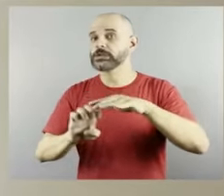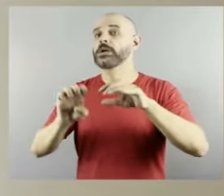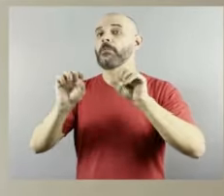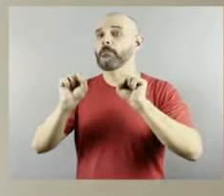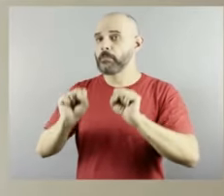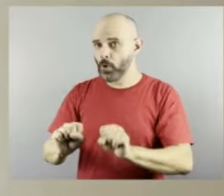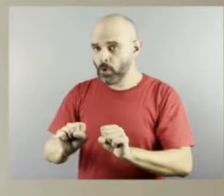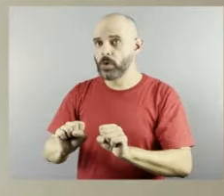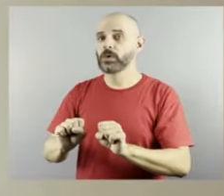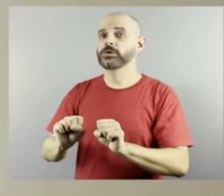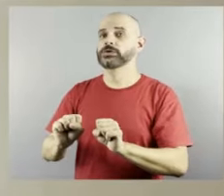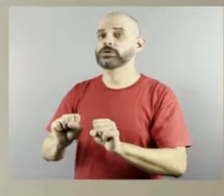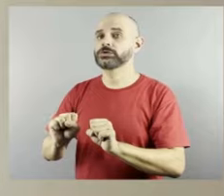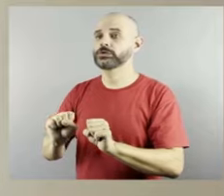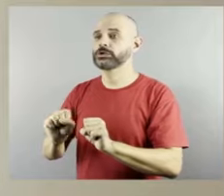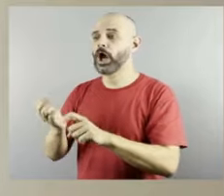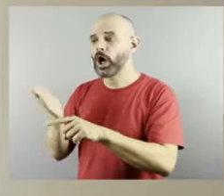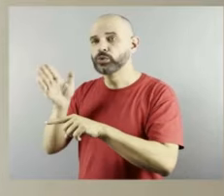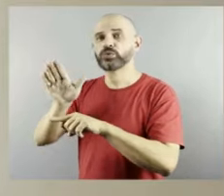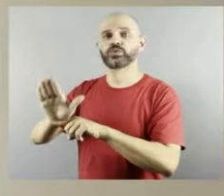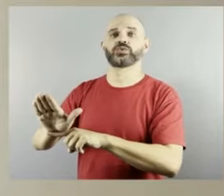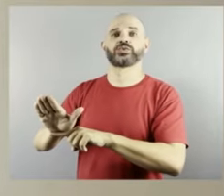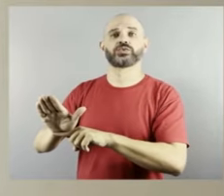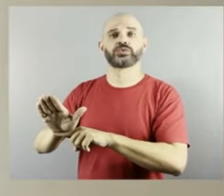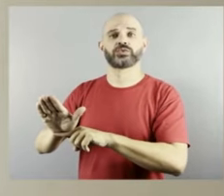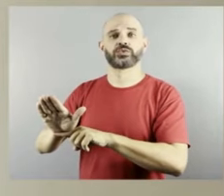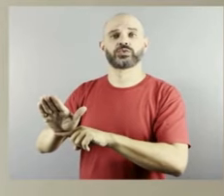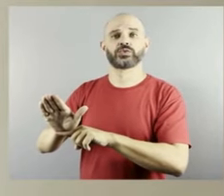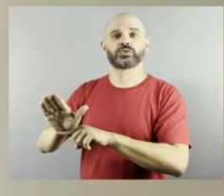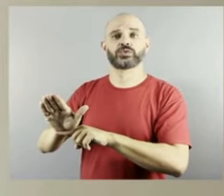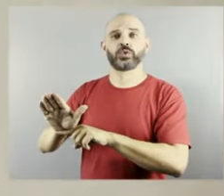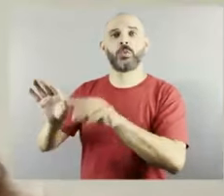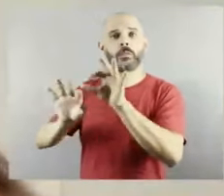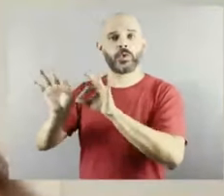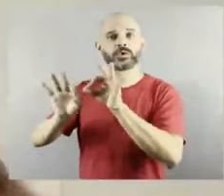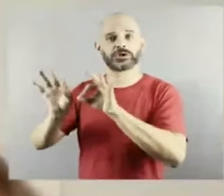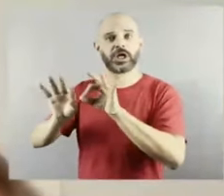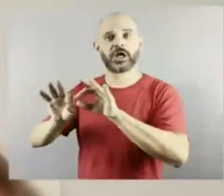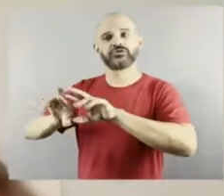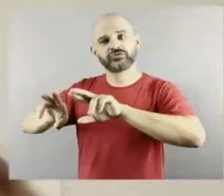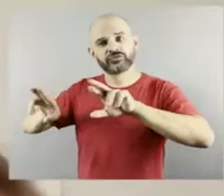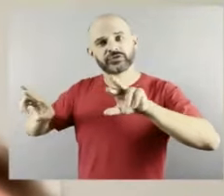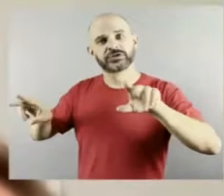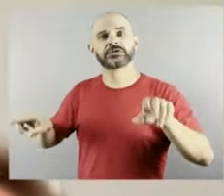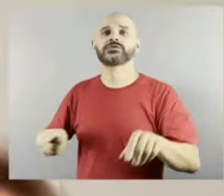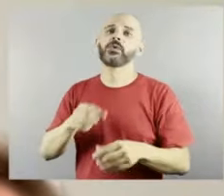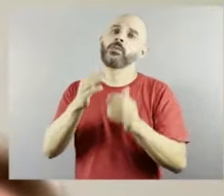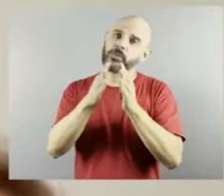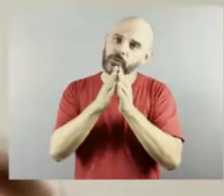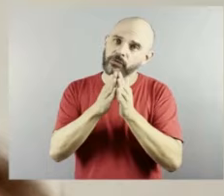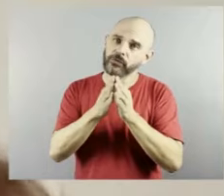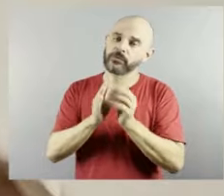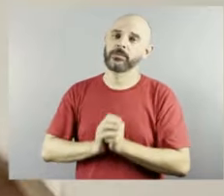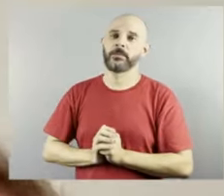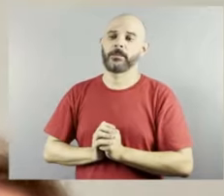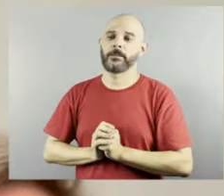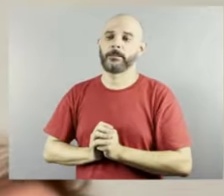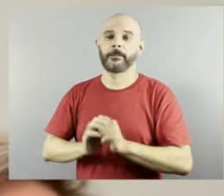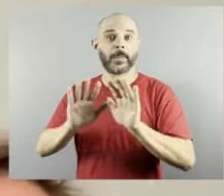num projeto que envolva diversidade faça isso mas não é né não é só isso você pode realmente